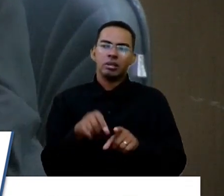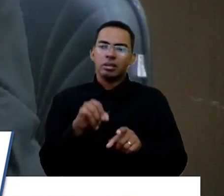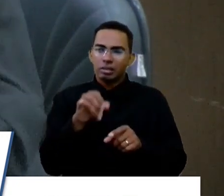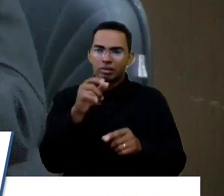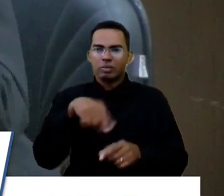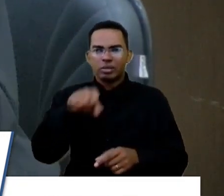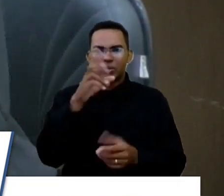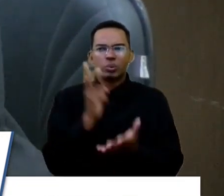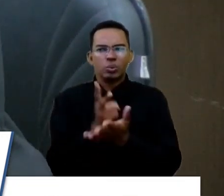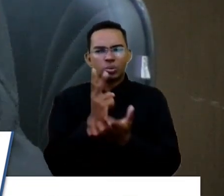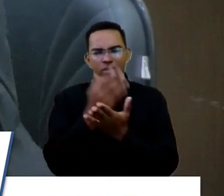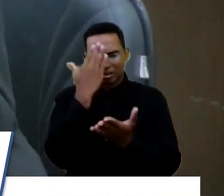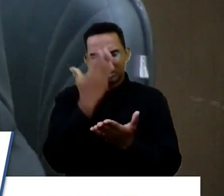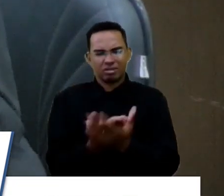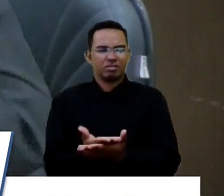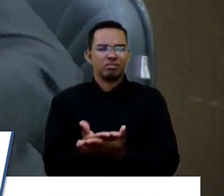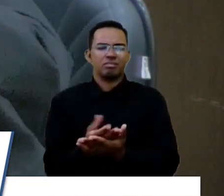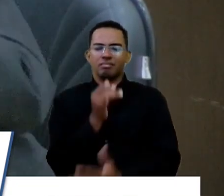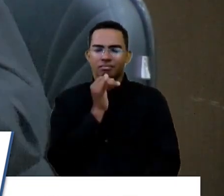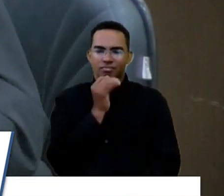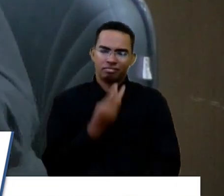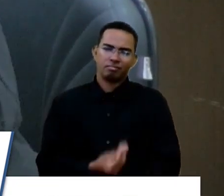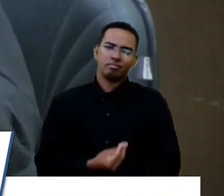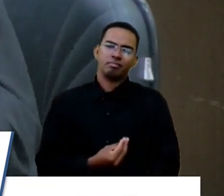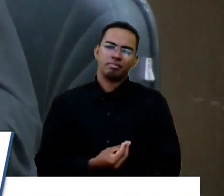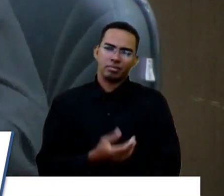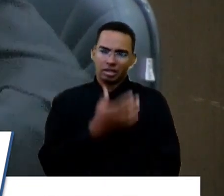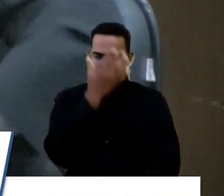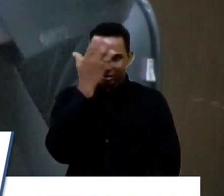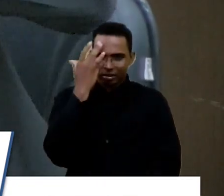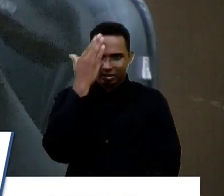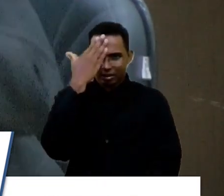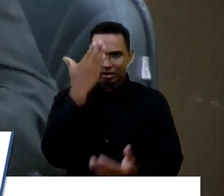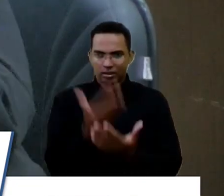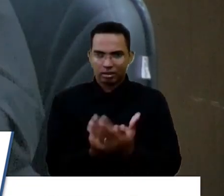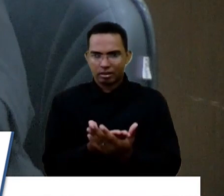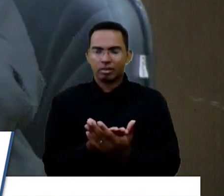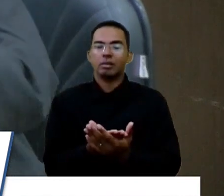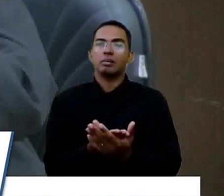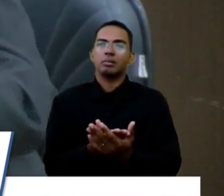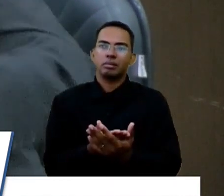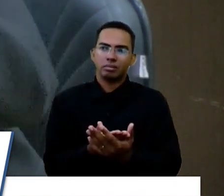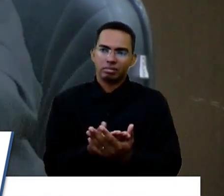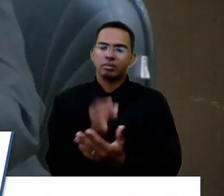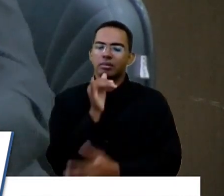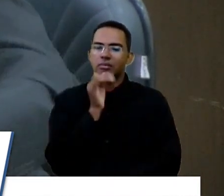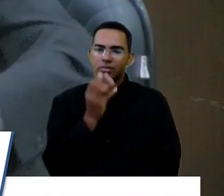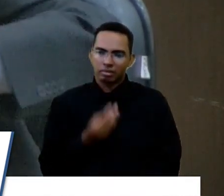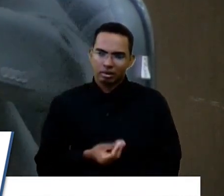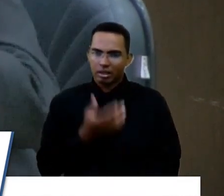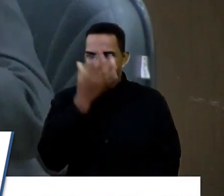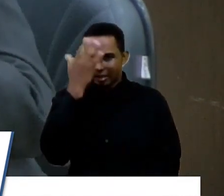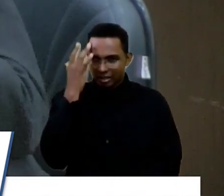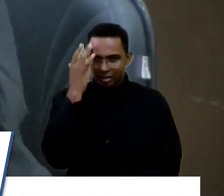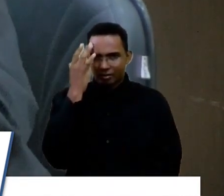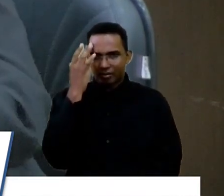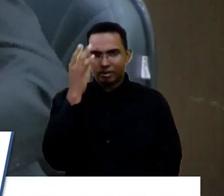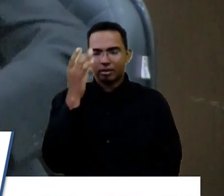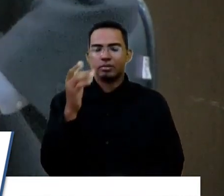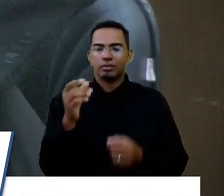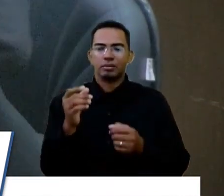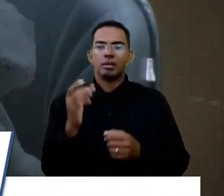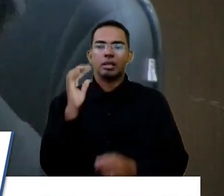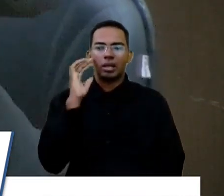nisso. Então, assim, é lamentável, Lintz, as pessoas acreditarem nisso e é mais lamentável ainda ter pessoas que se